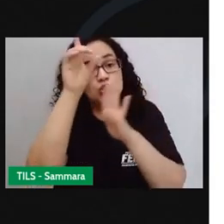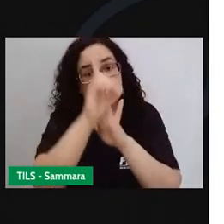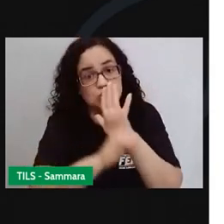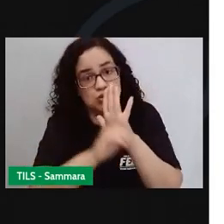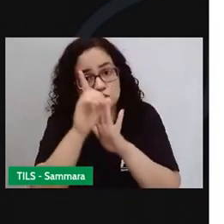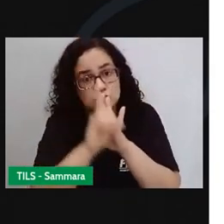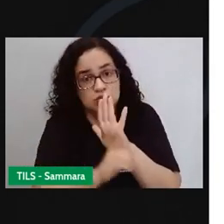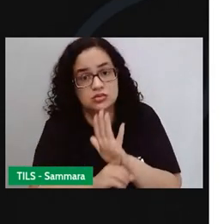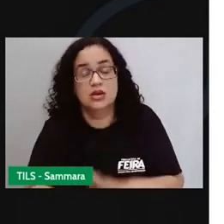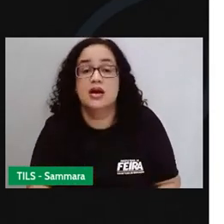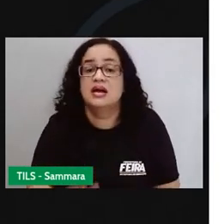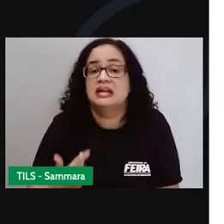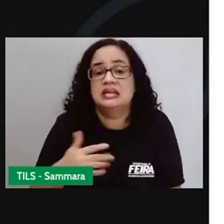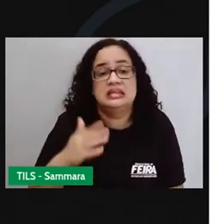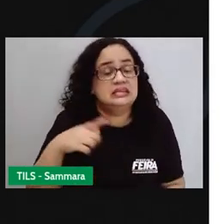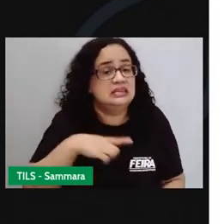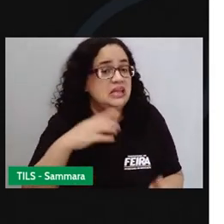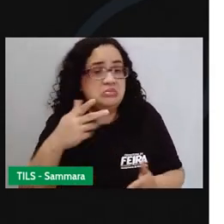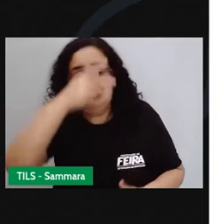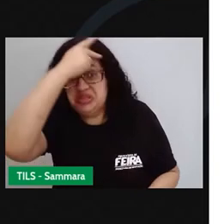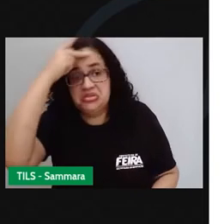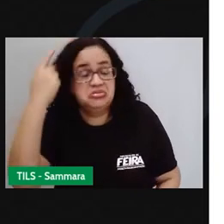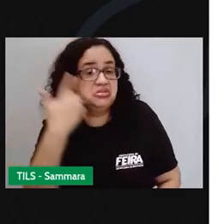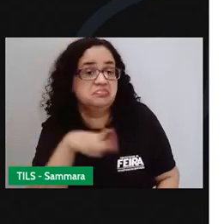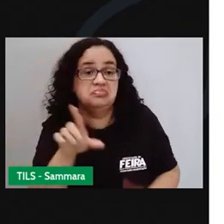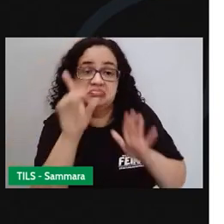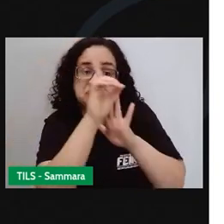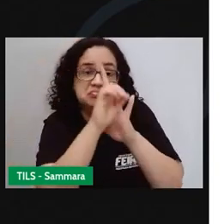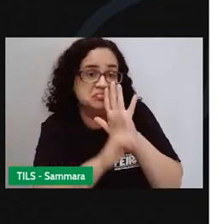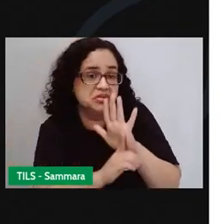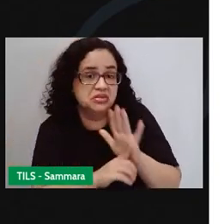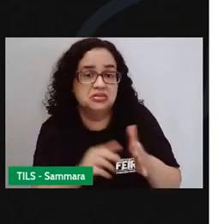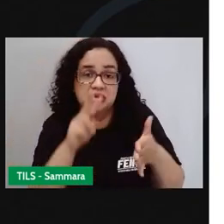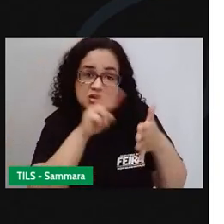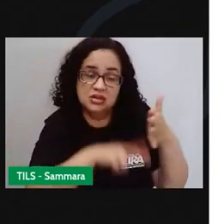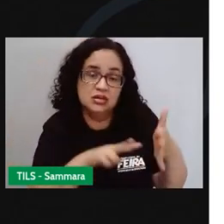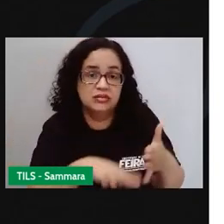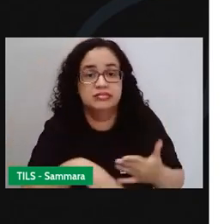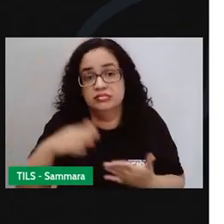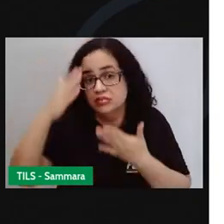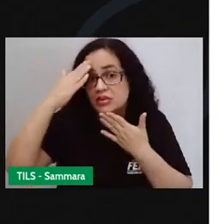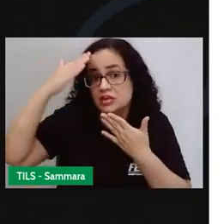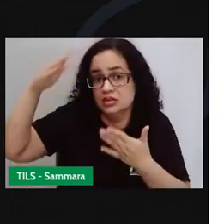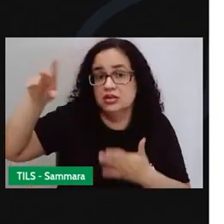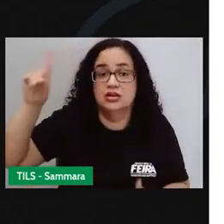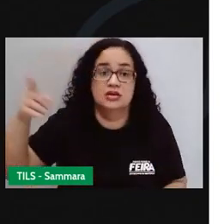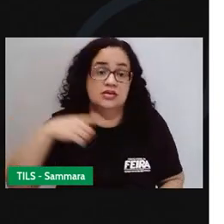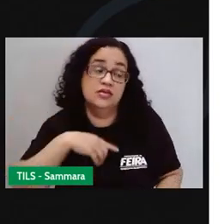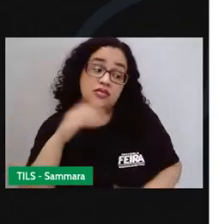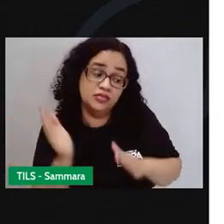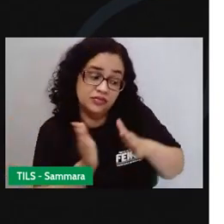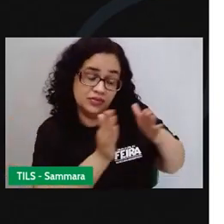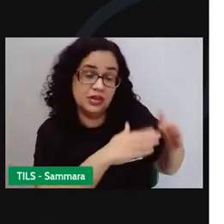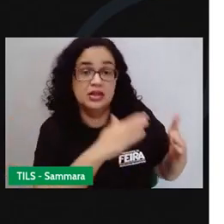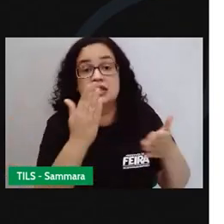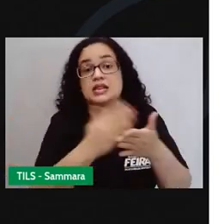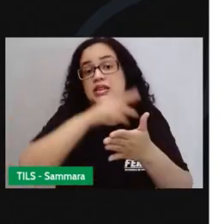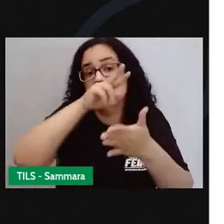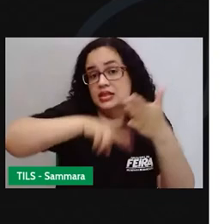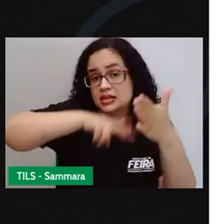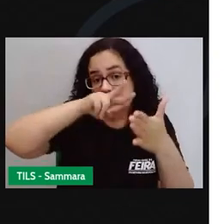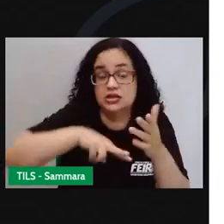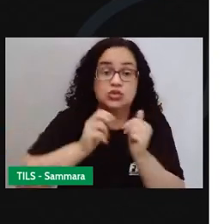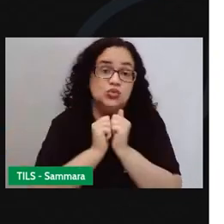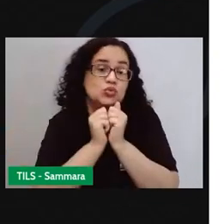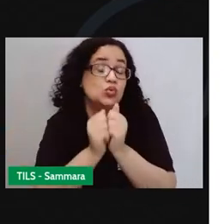Tem gente que não tem essas coisas. Eu dou graças a Deus porque dá pra gente vir aqui, dá pra gente ler, pra gente usar o